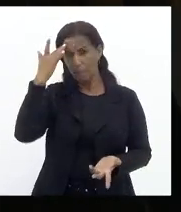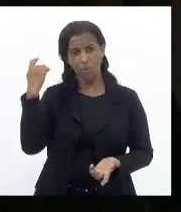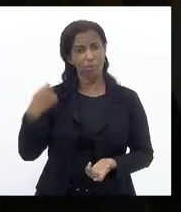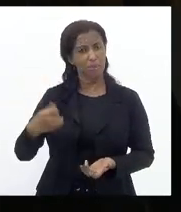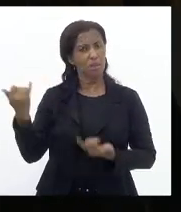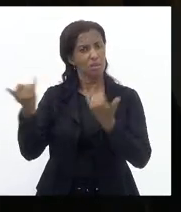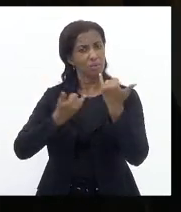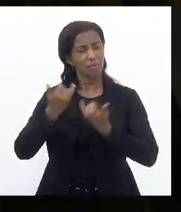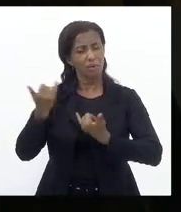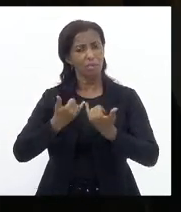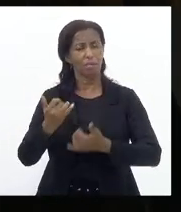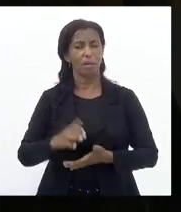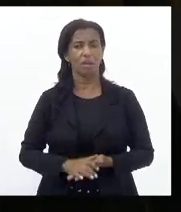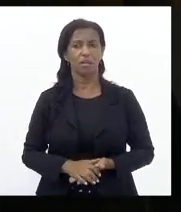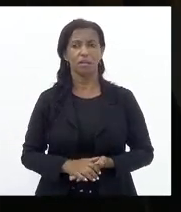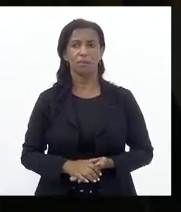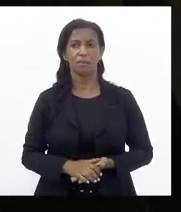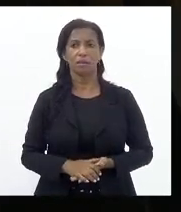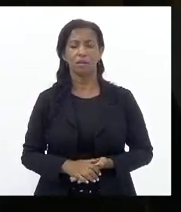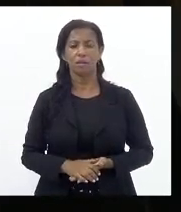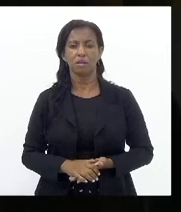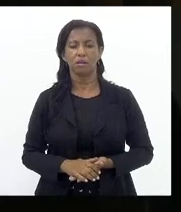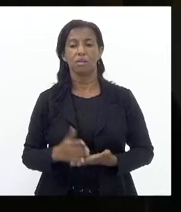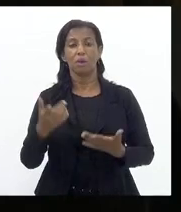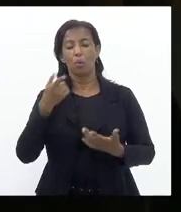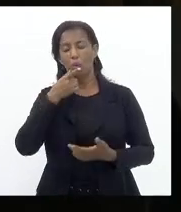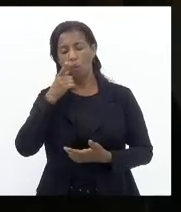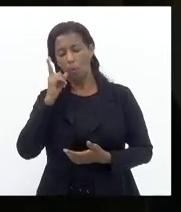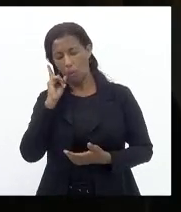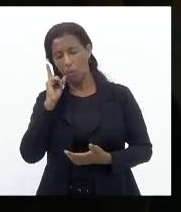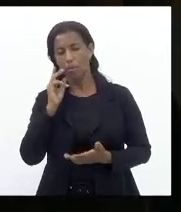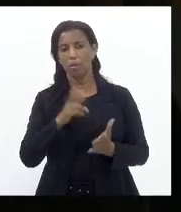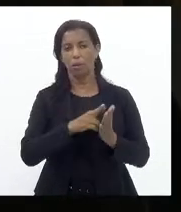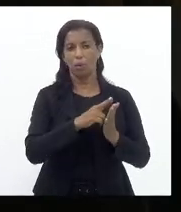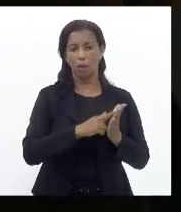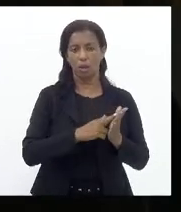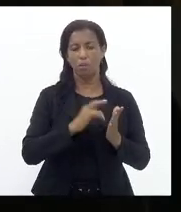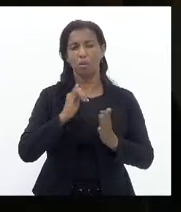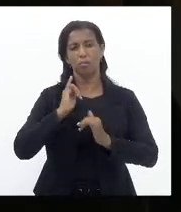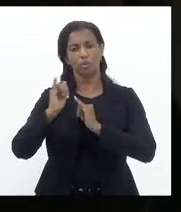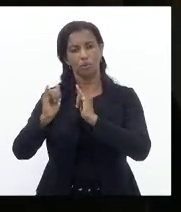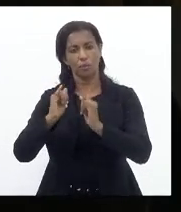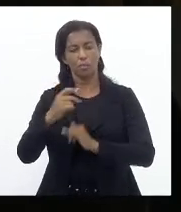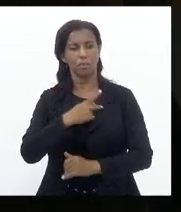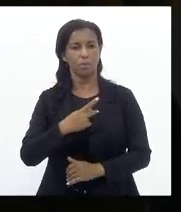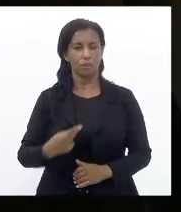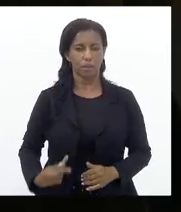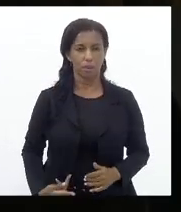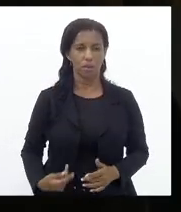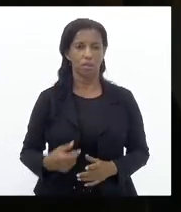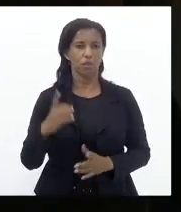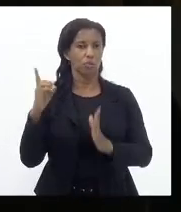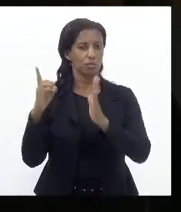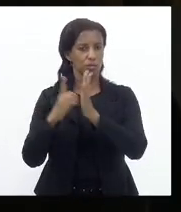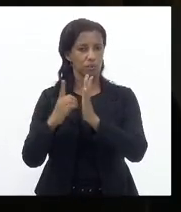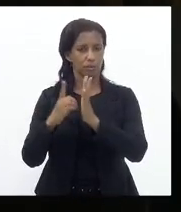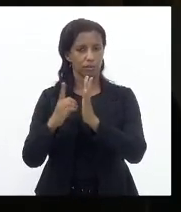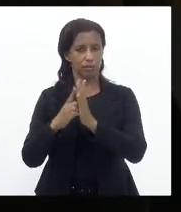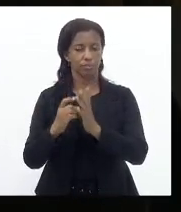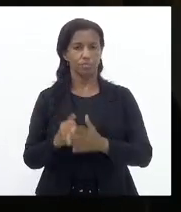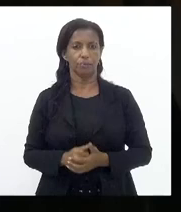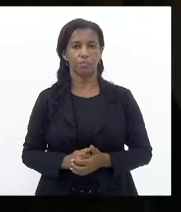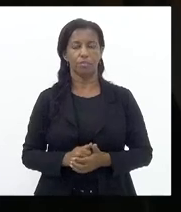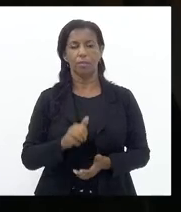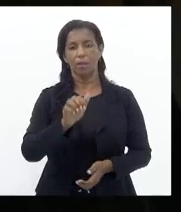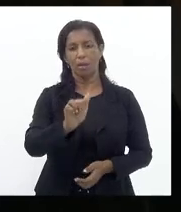ser informada Então eu estou Entrei ontem Com esse requerimento De informação Ao presidente Do Detran O